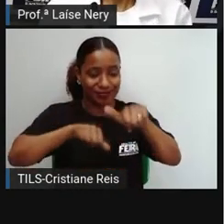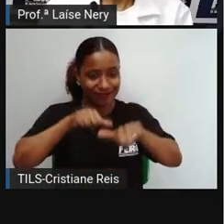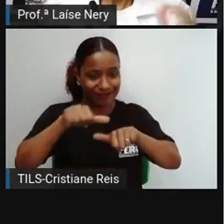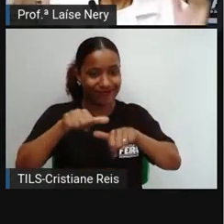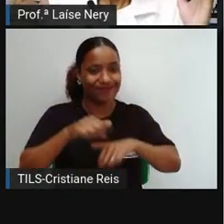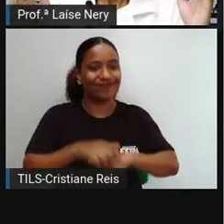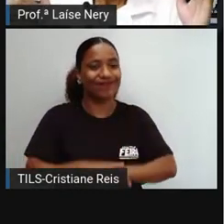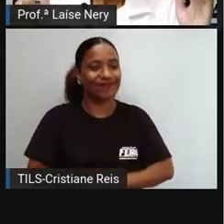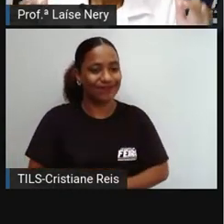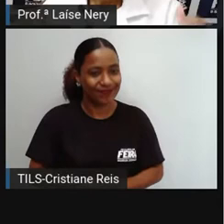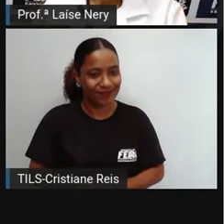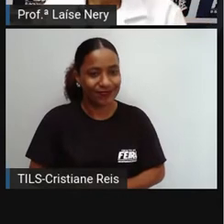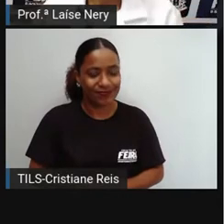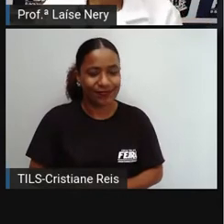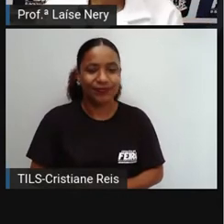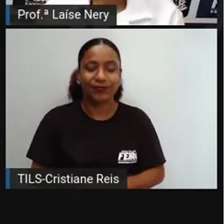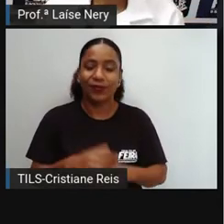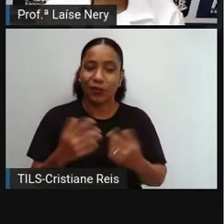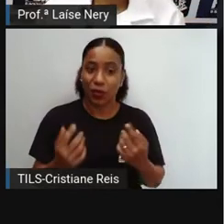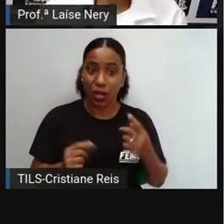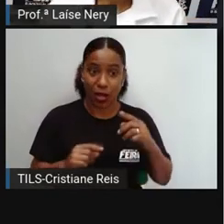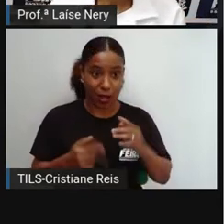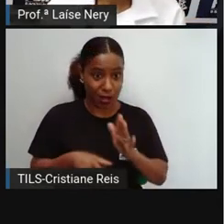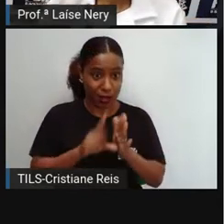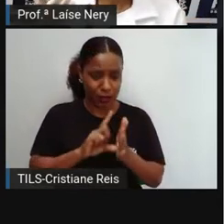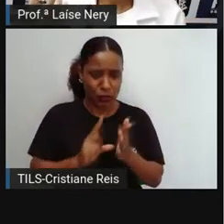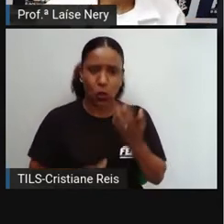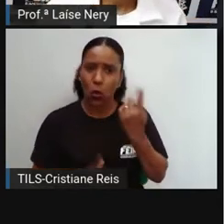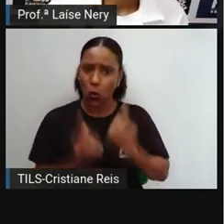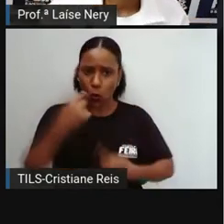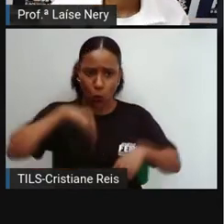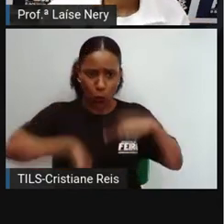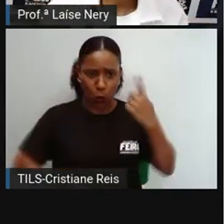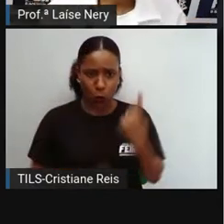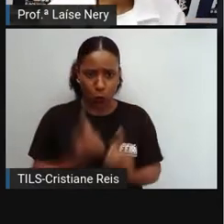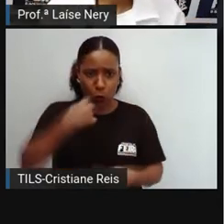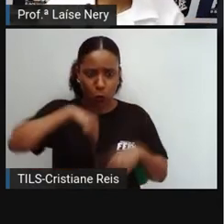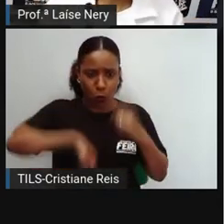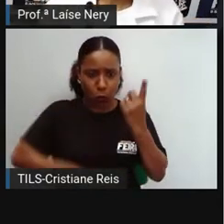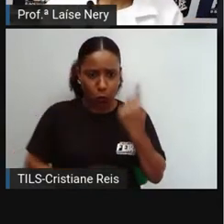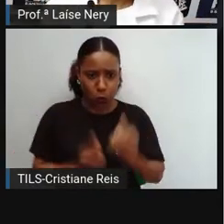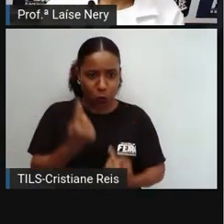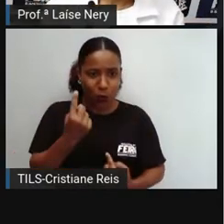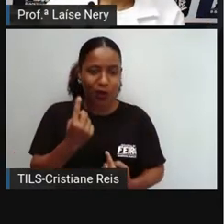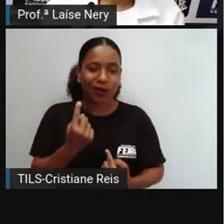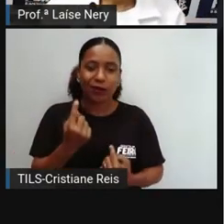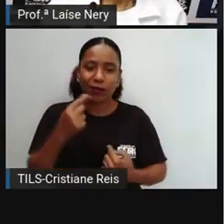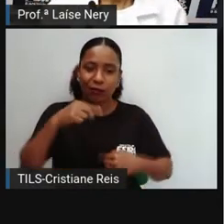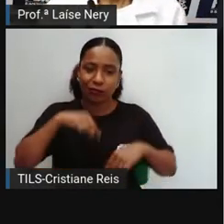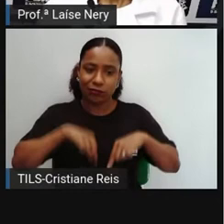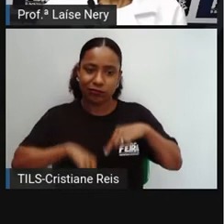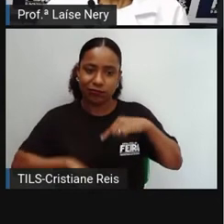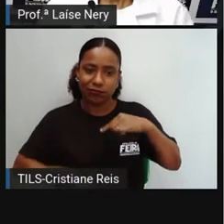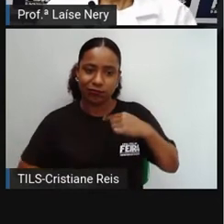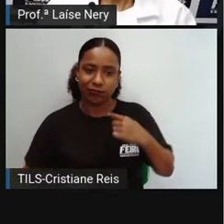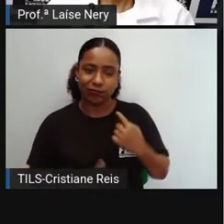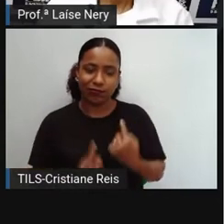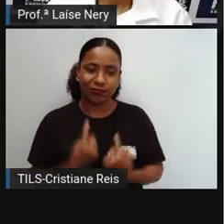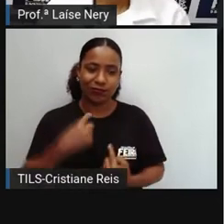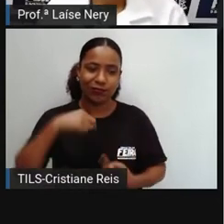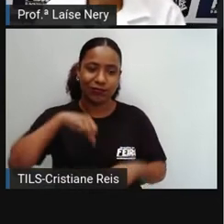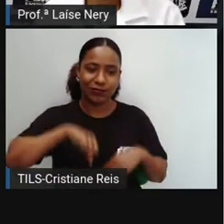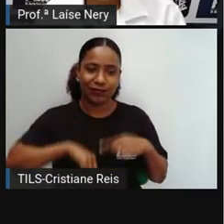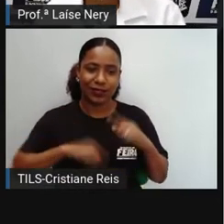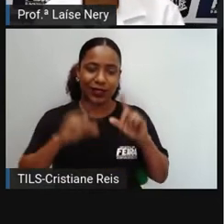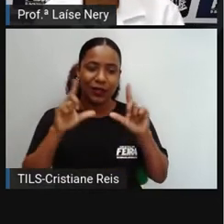Por quê? Ocorre uma baixa dos hormônios que vão causar essas mudanças no corpo. E aí os